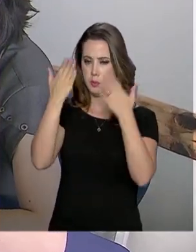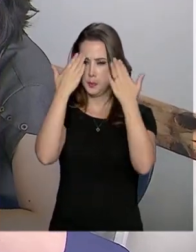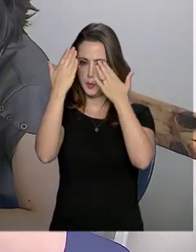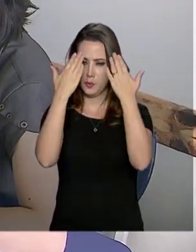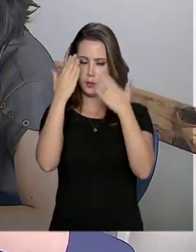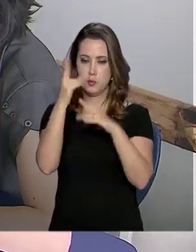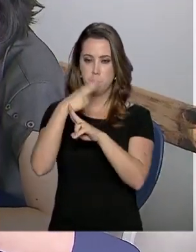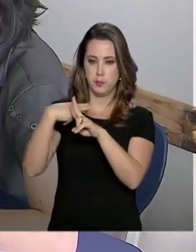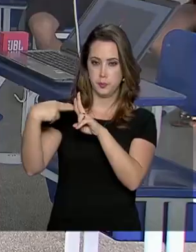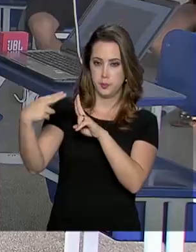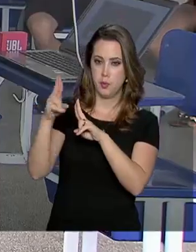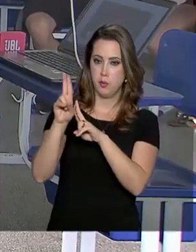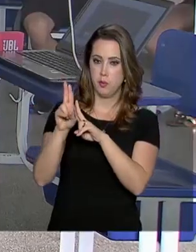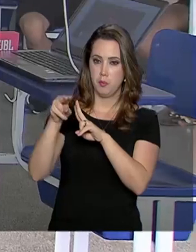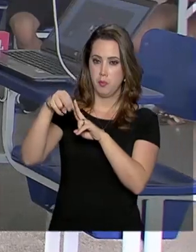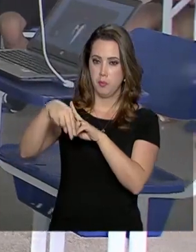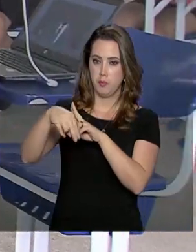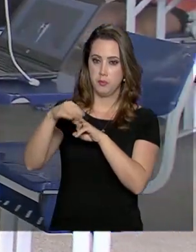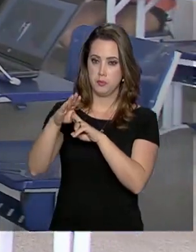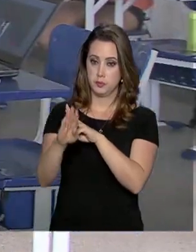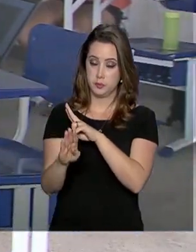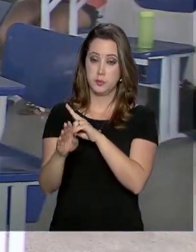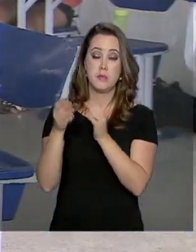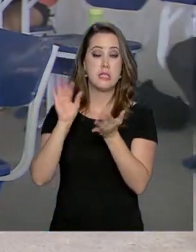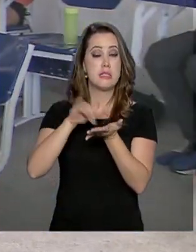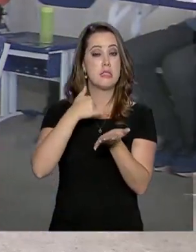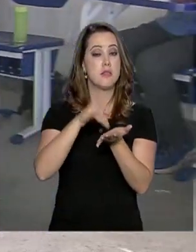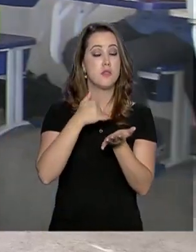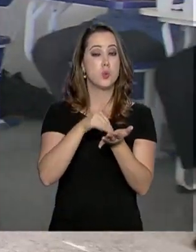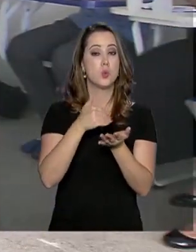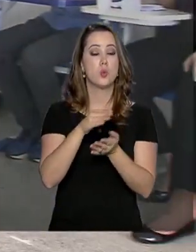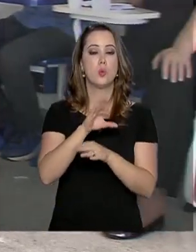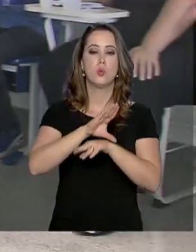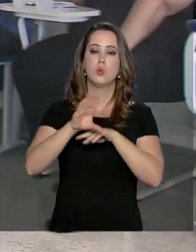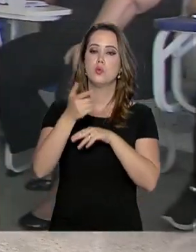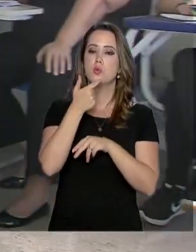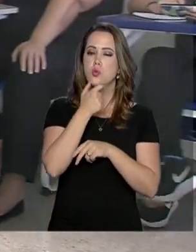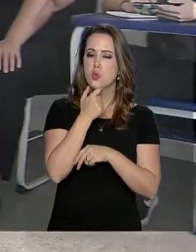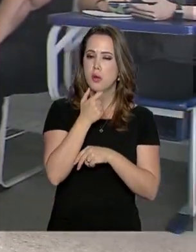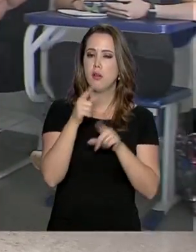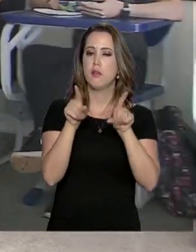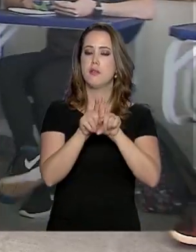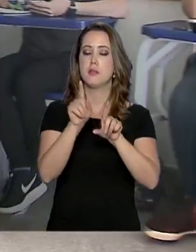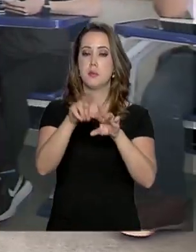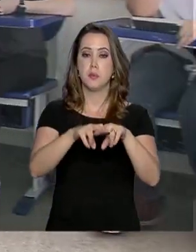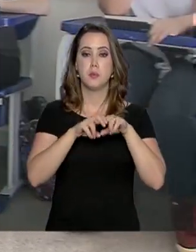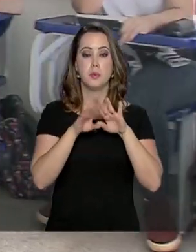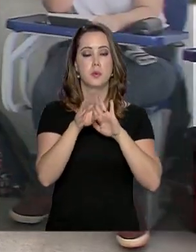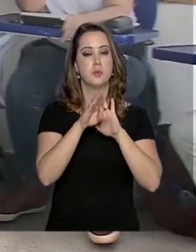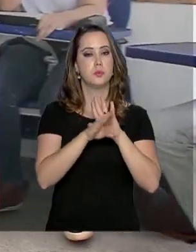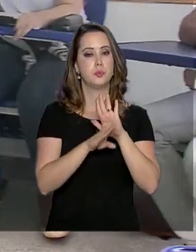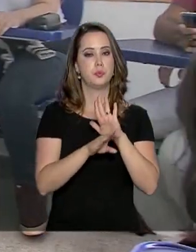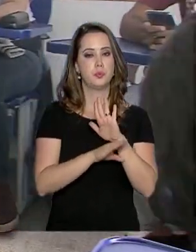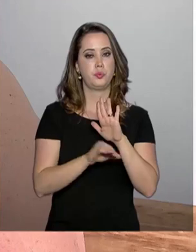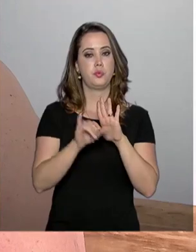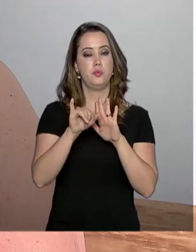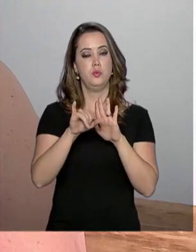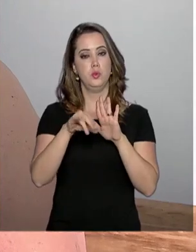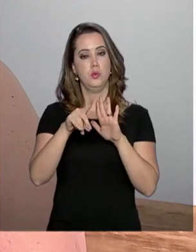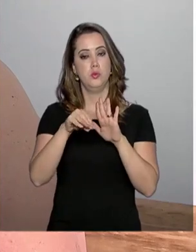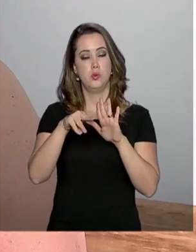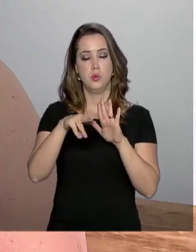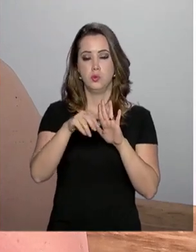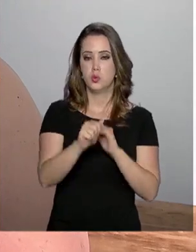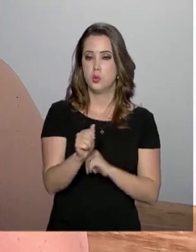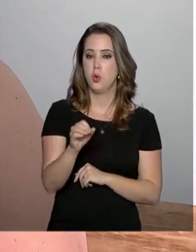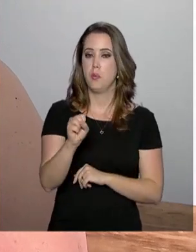pela Universidade de Brasília, se inscrevesse no curso de inglês por meio do programa Idiomas Sem Fronteiras do Ministério da Educação, que